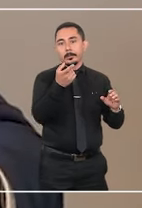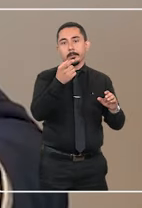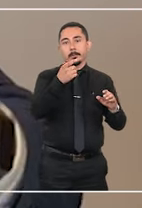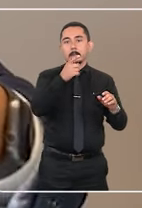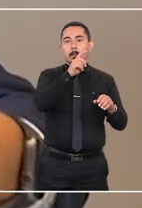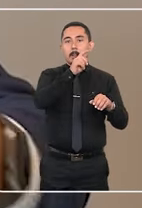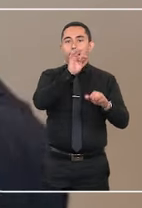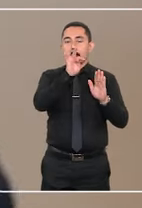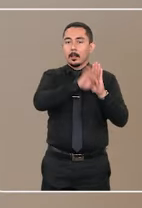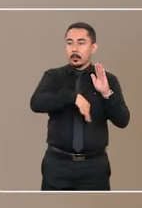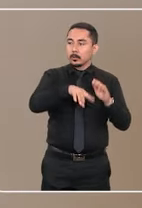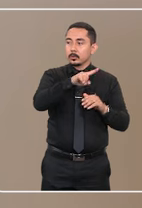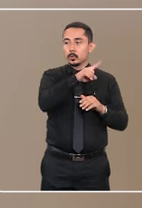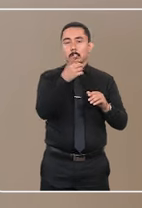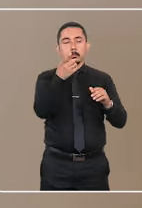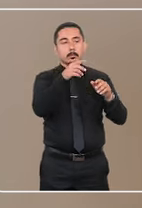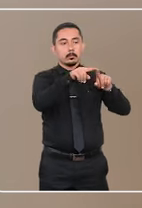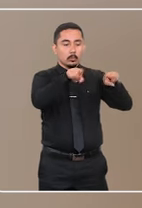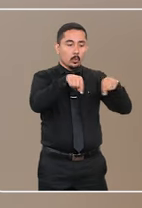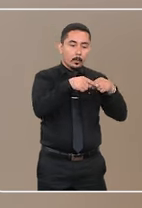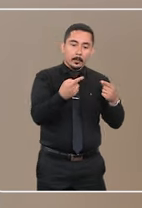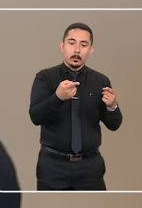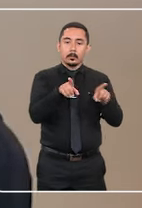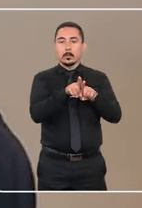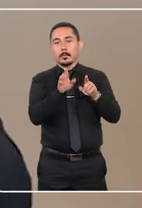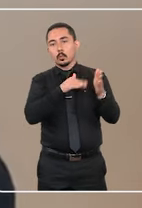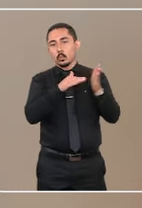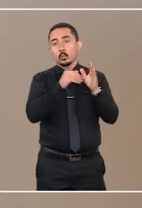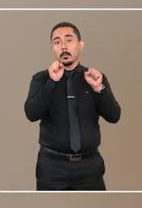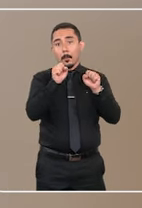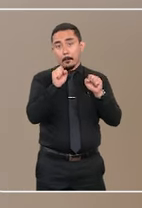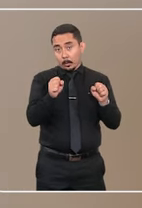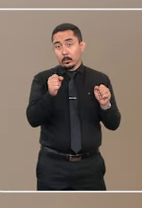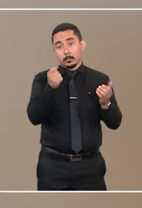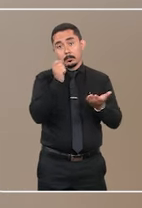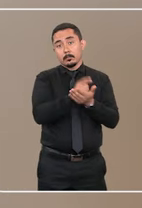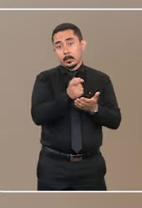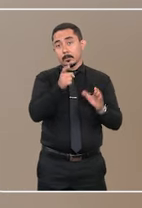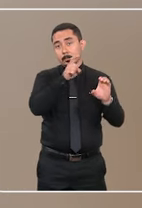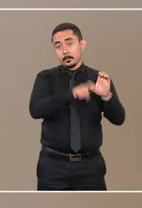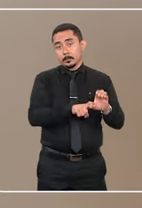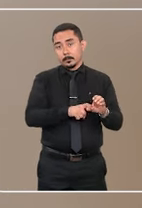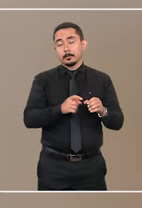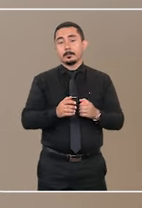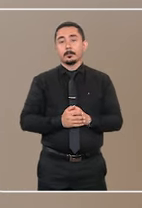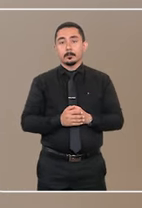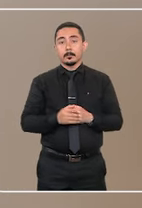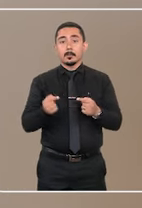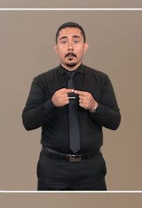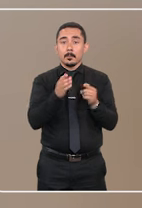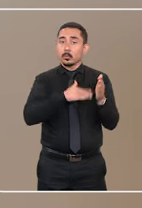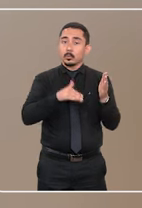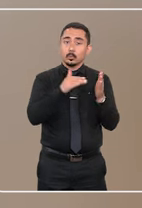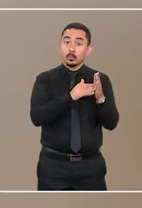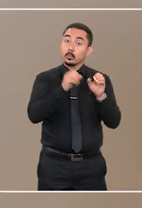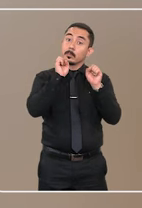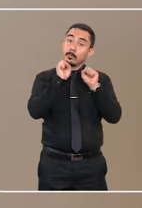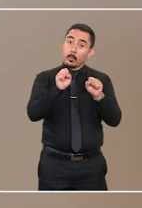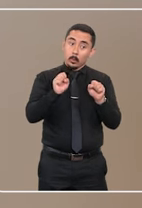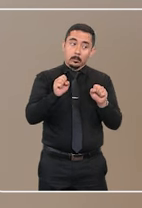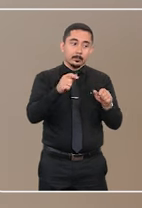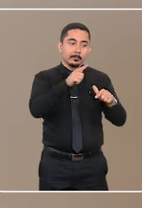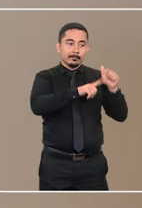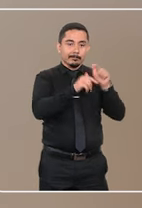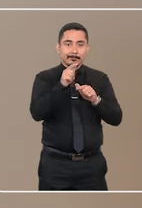condomínio, o imposto que incide sobre o bem, aquele bem pode sim ser levado a leilão para pagar a dívida. Então, são essas hipóteses de bens